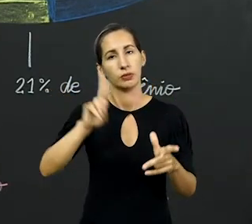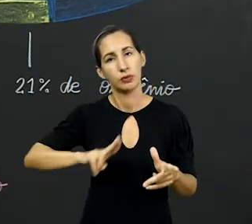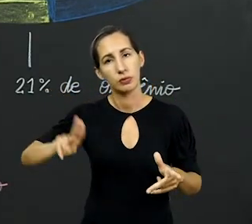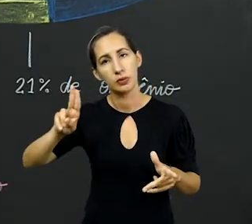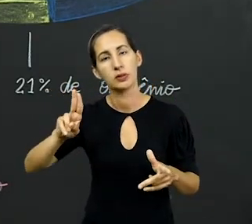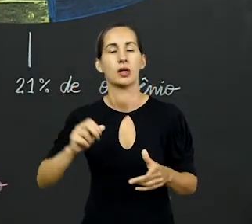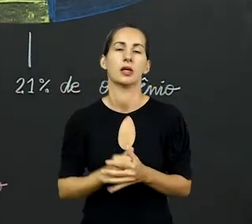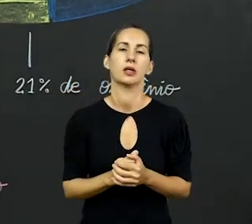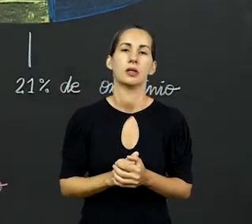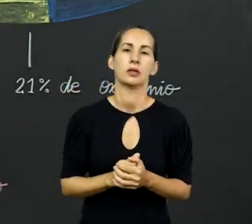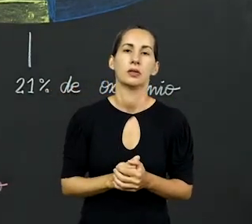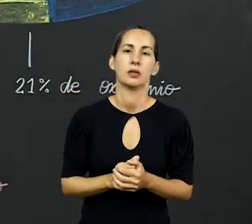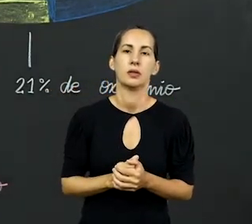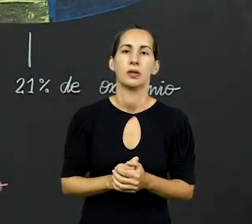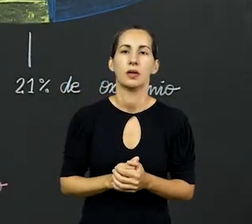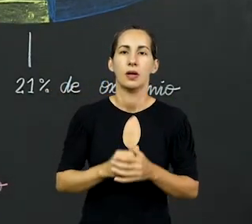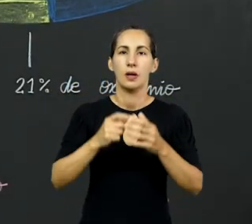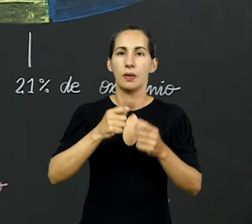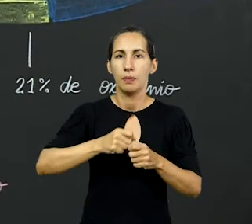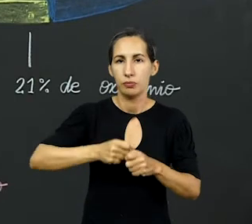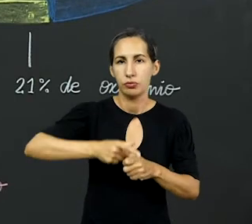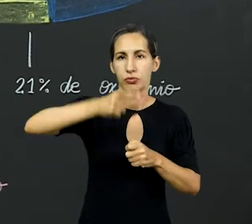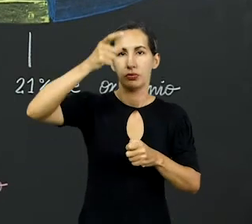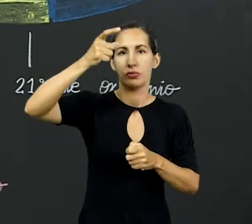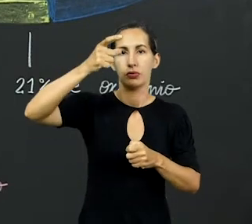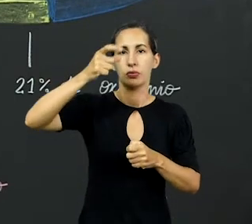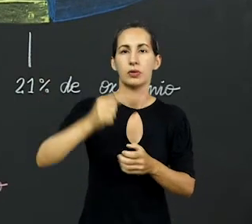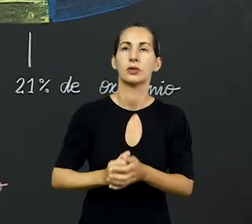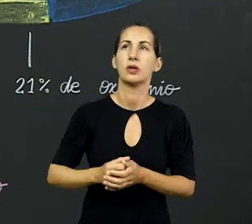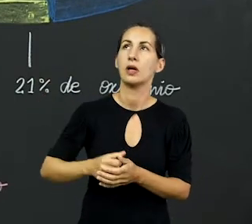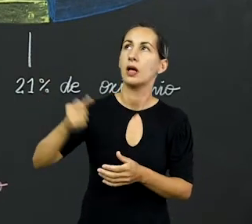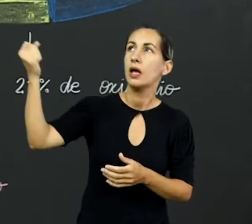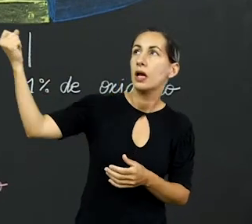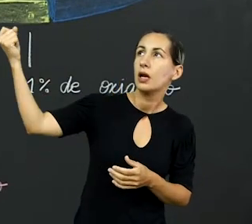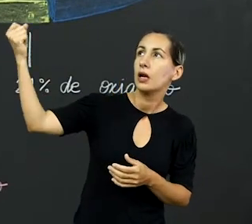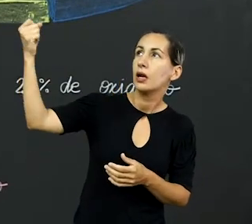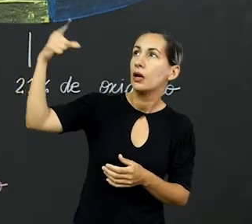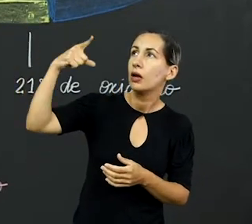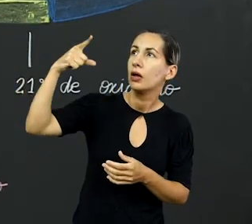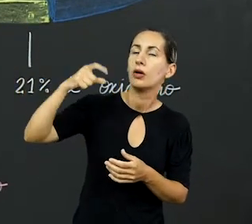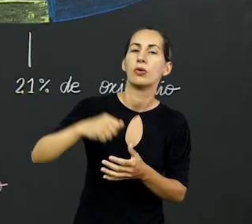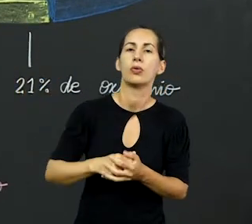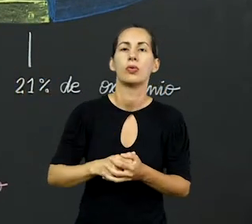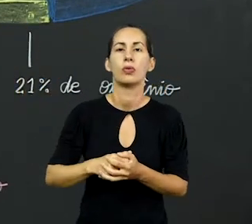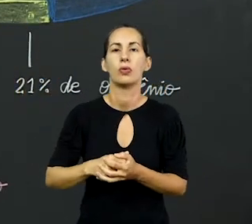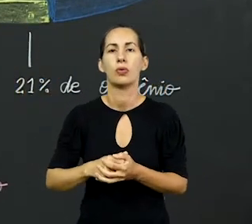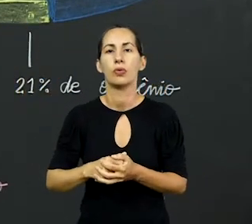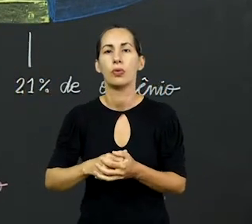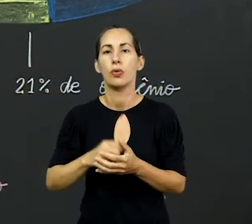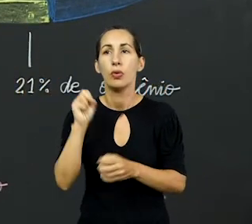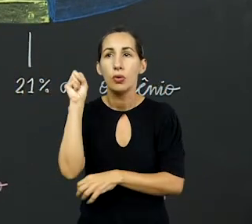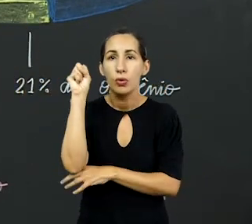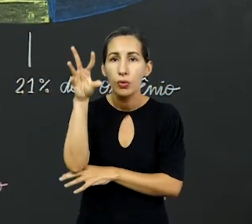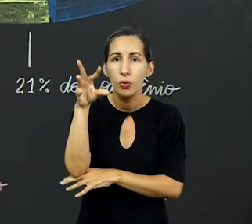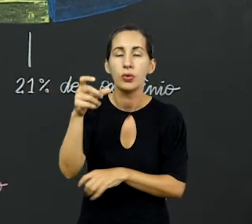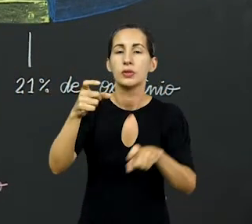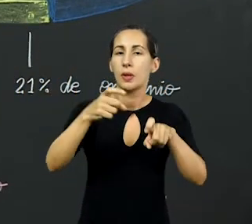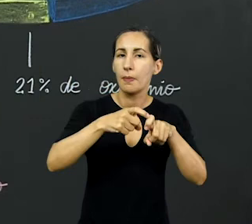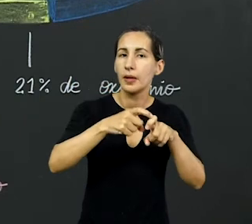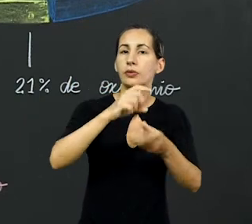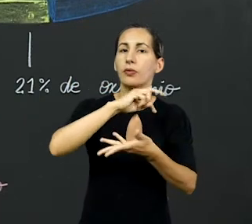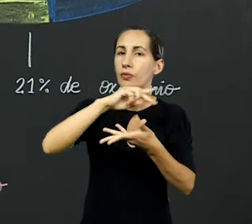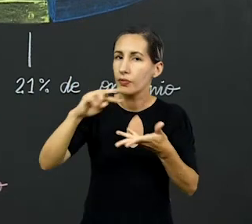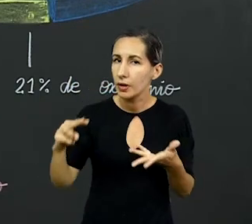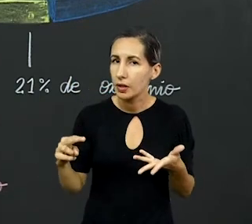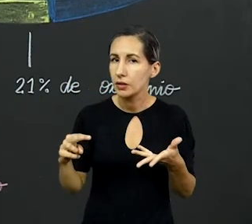Vai ter utilização para balões, para produção de lâmpada, para alguns tratamentos médicos. Então, é bem diverso